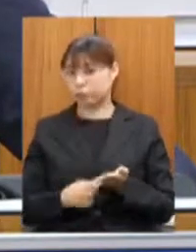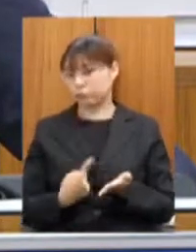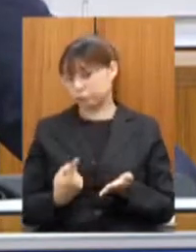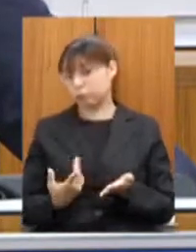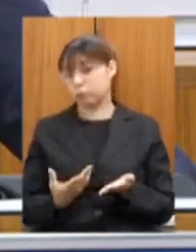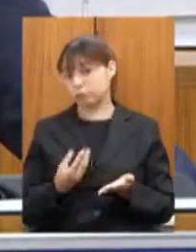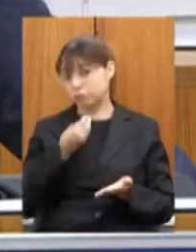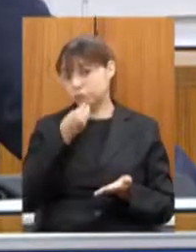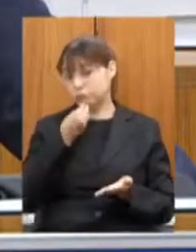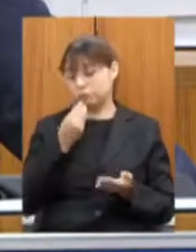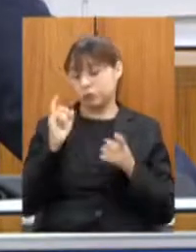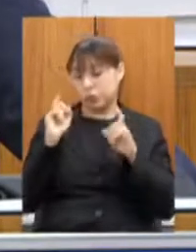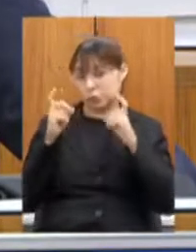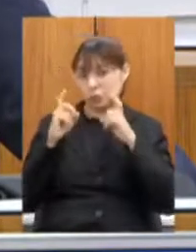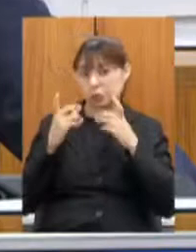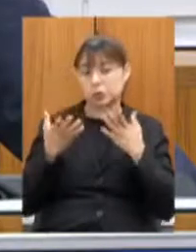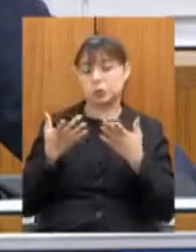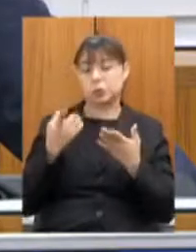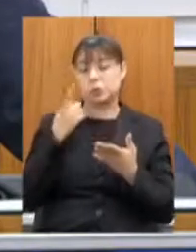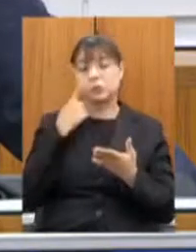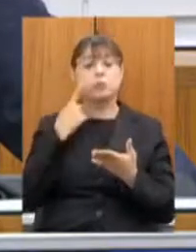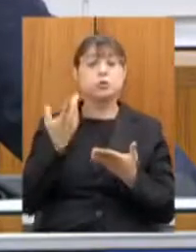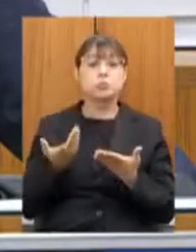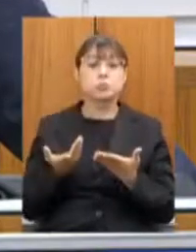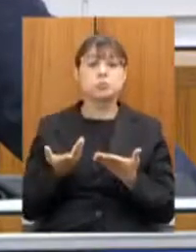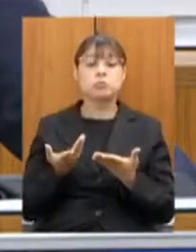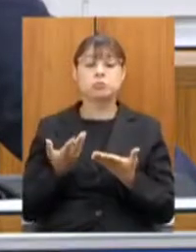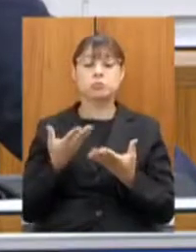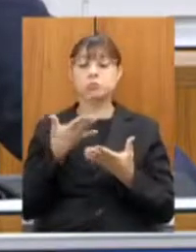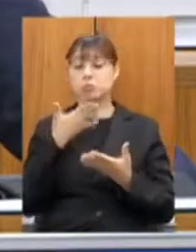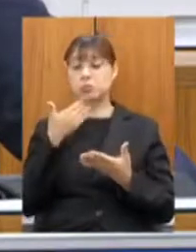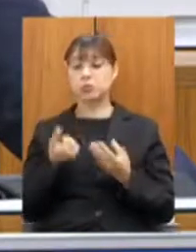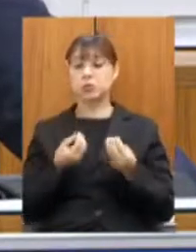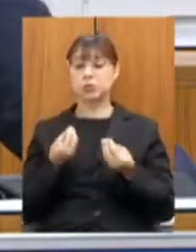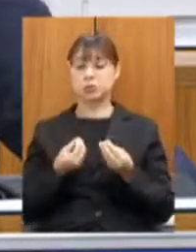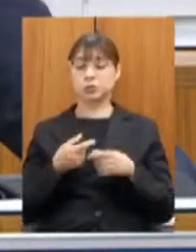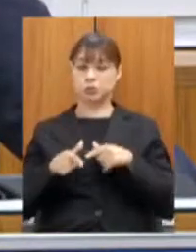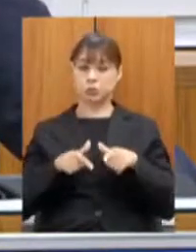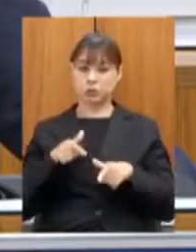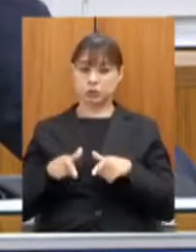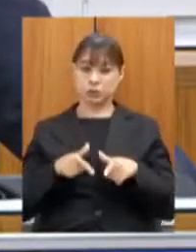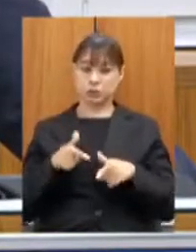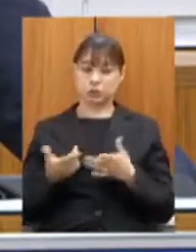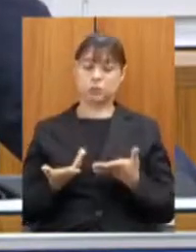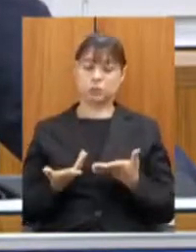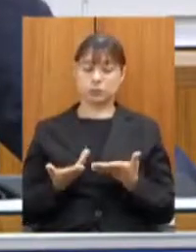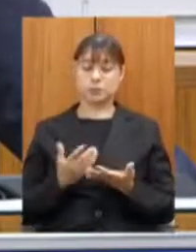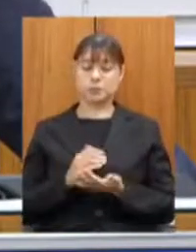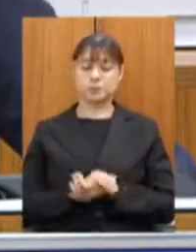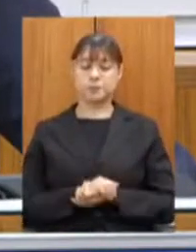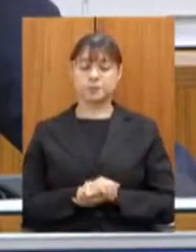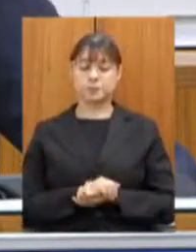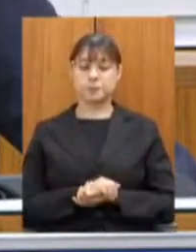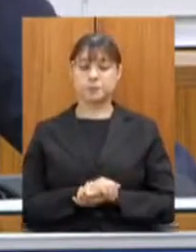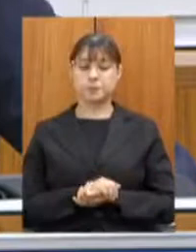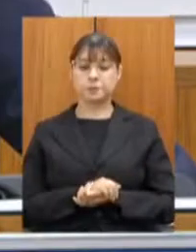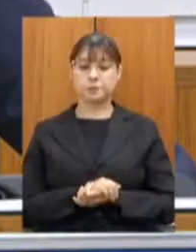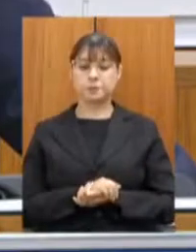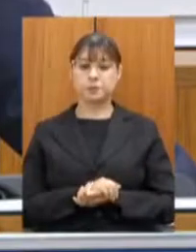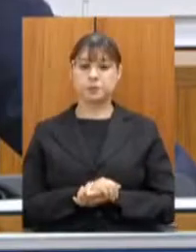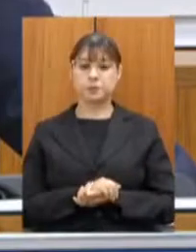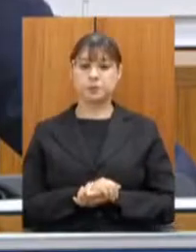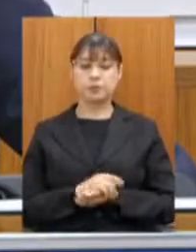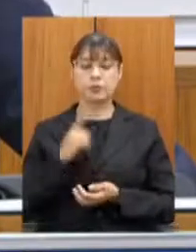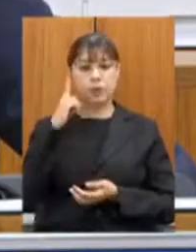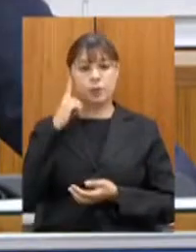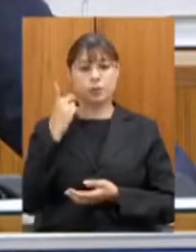uma reunião para ver a melhor forma de encaminhamento dessa demanda com relação ao